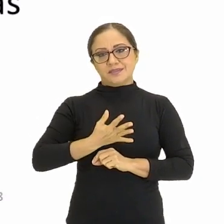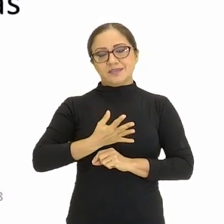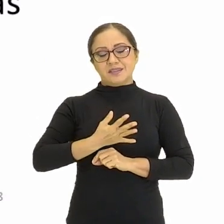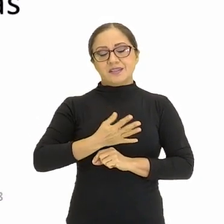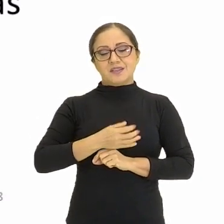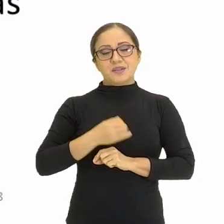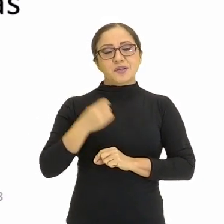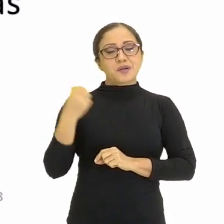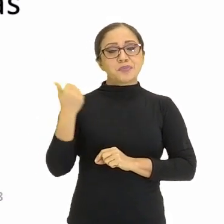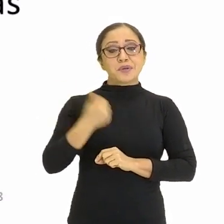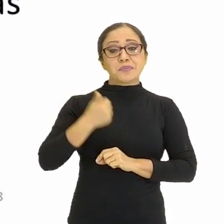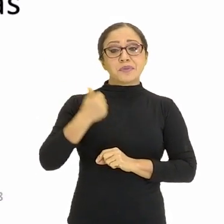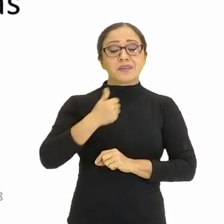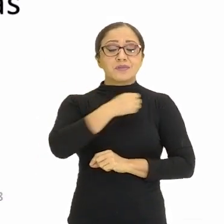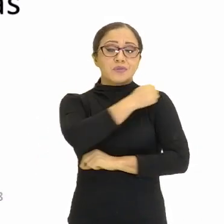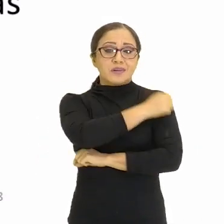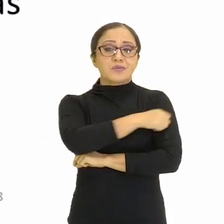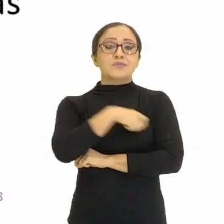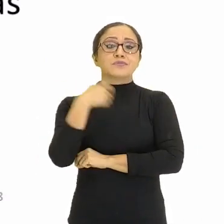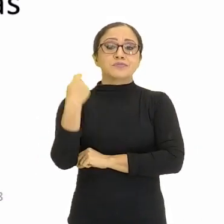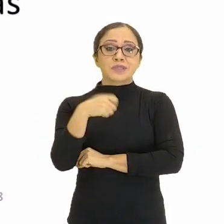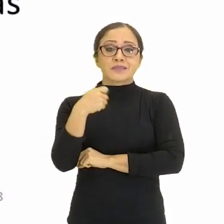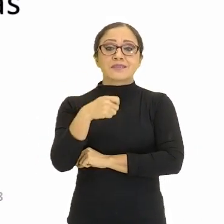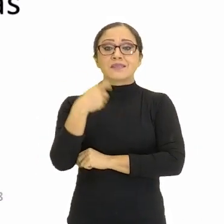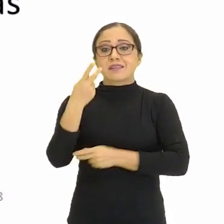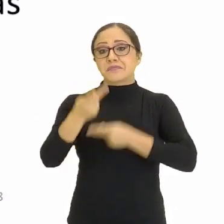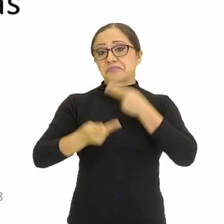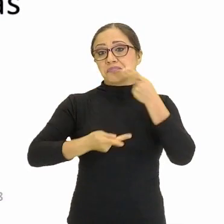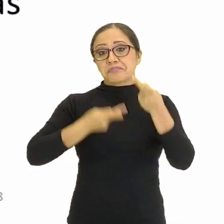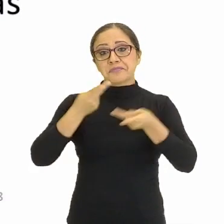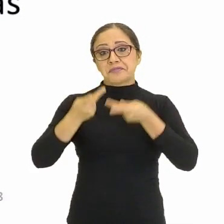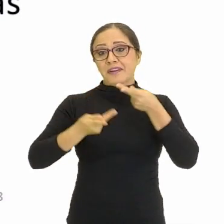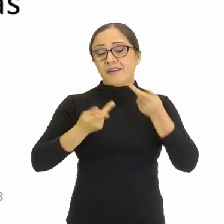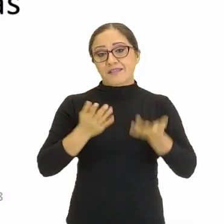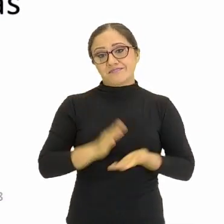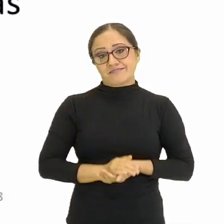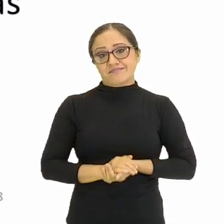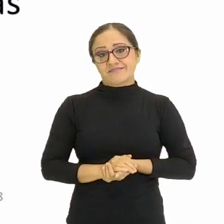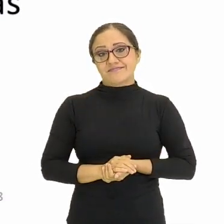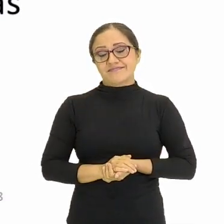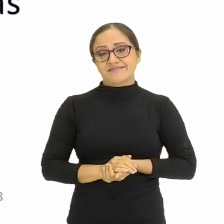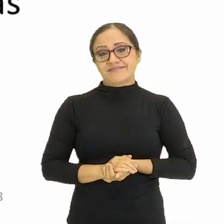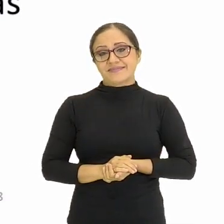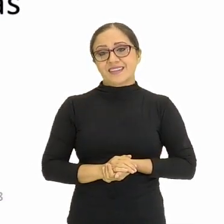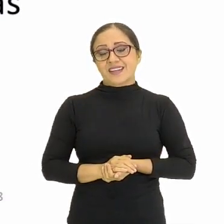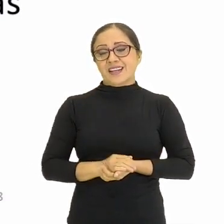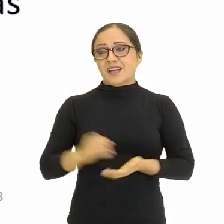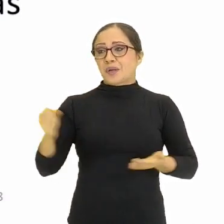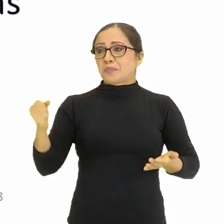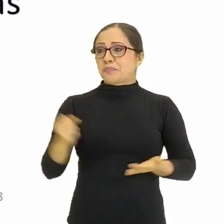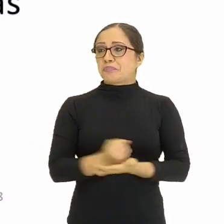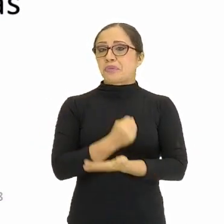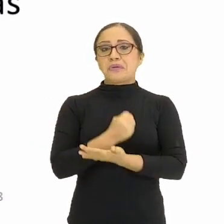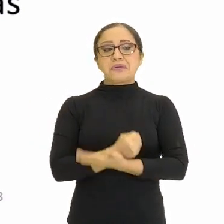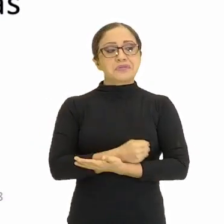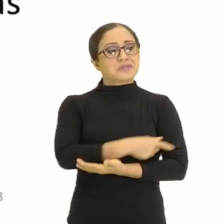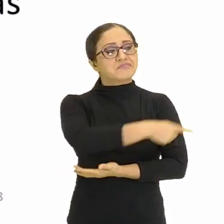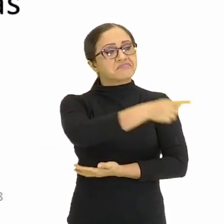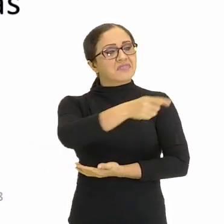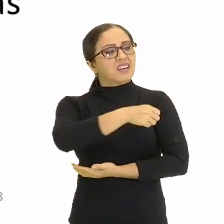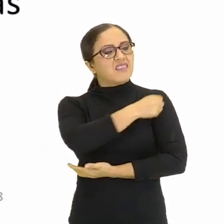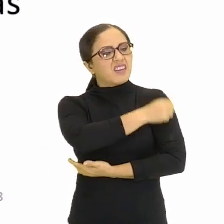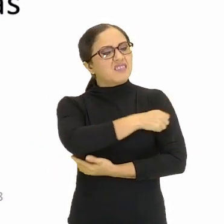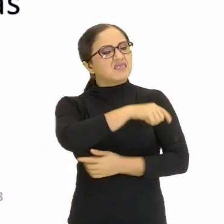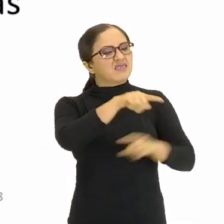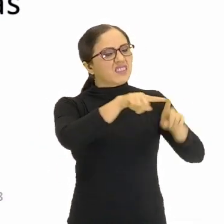o aluno fala, que pode, pra quem tá do lado de fora, olha e diz assim, poxa, né? Olha lá, tá falando muito, tá bagunçada a